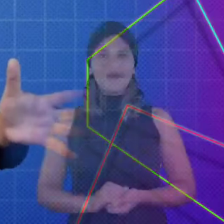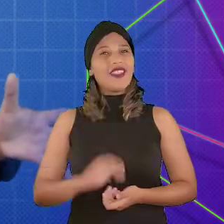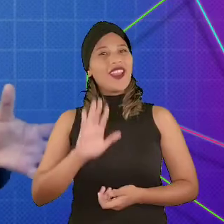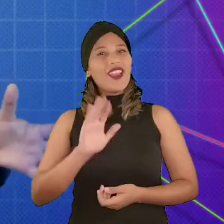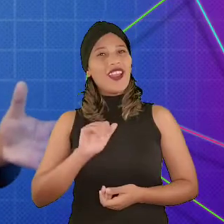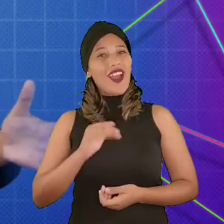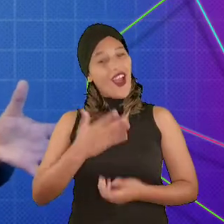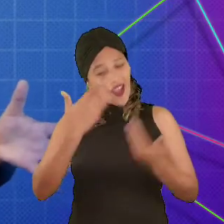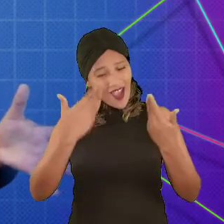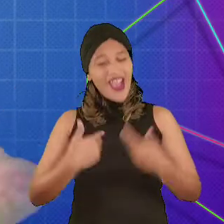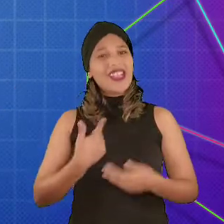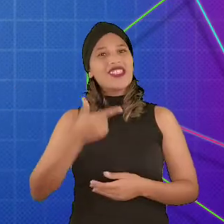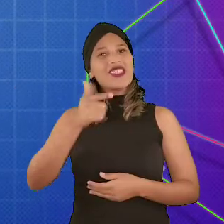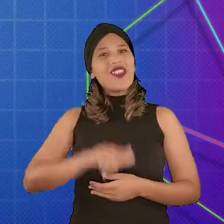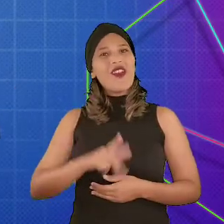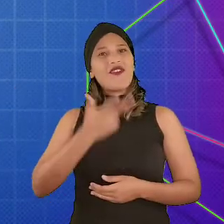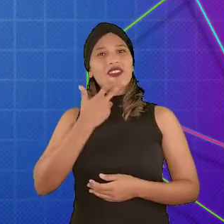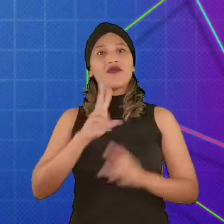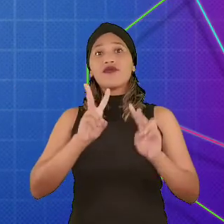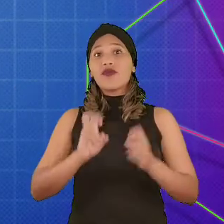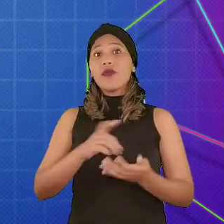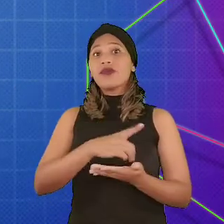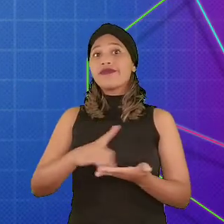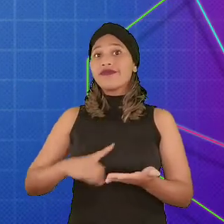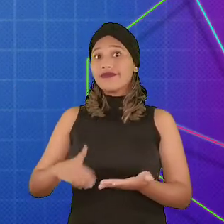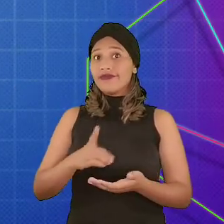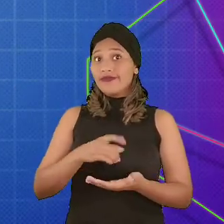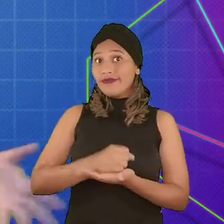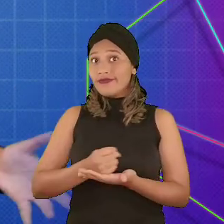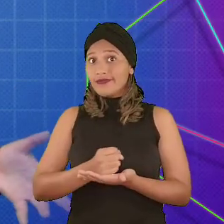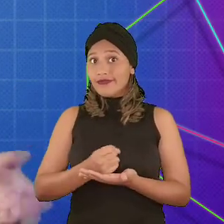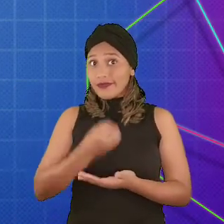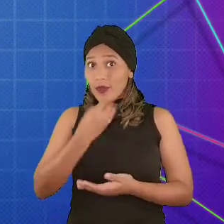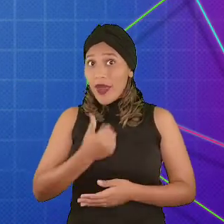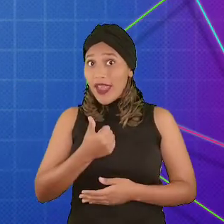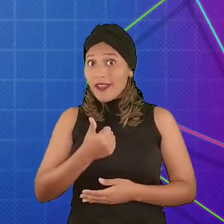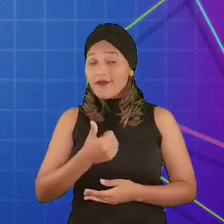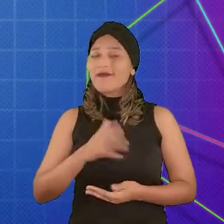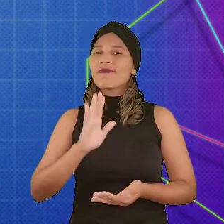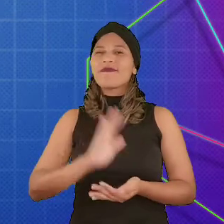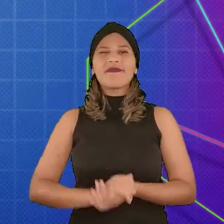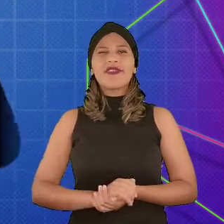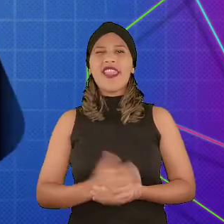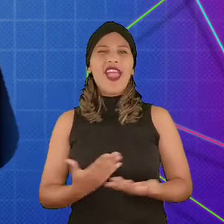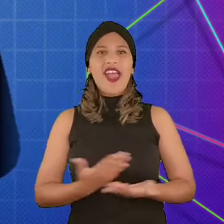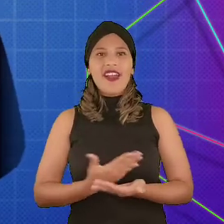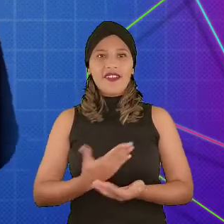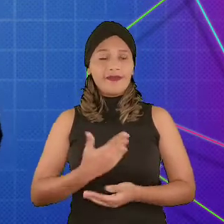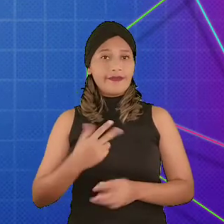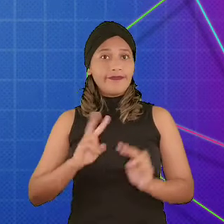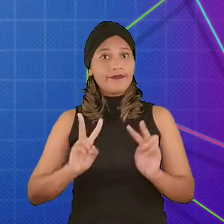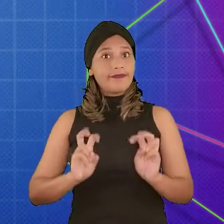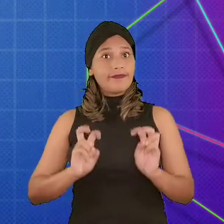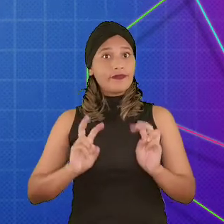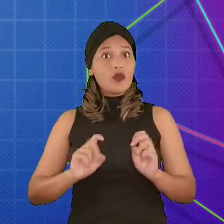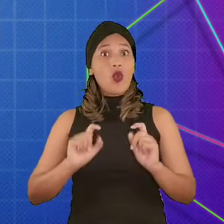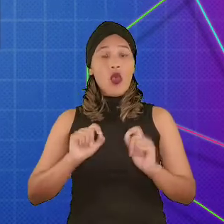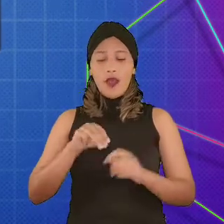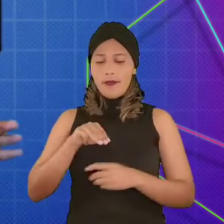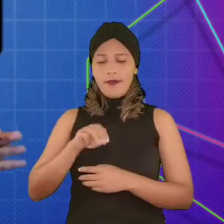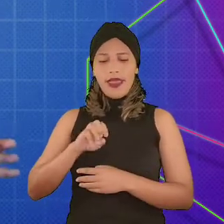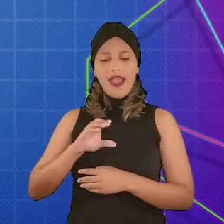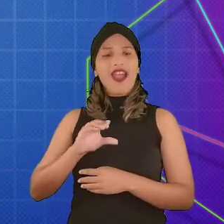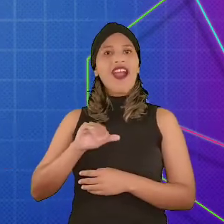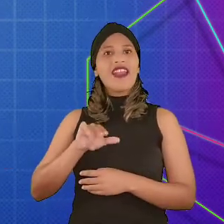Olha só, eu aqui de novo falando de game design. E aí, tudo bem? Agora é hora de nós falarmos sobre mecânica